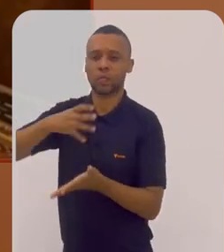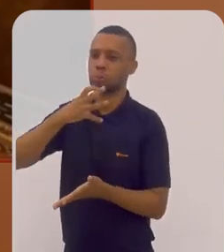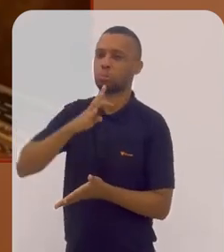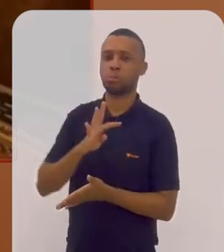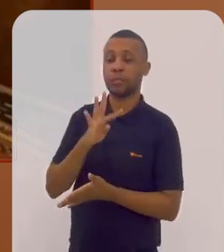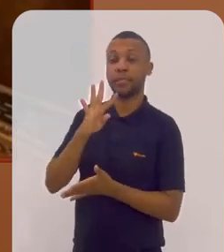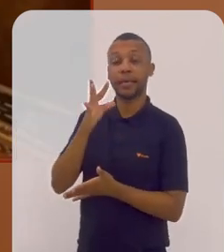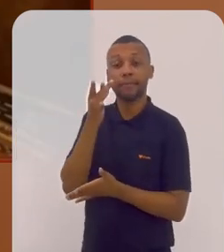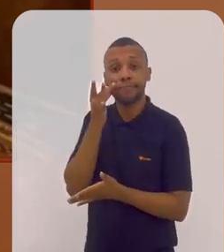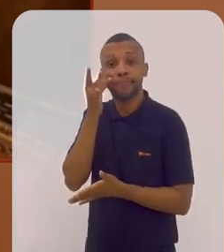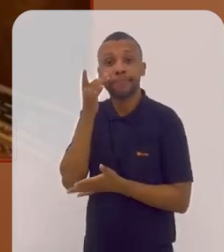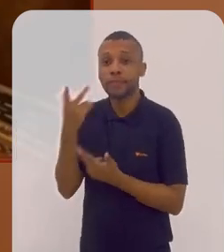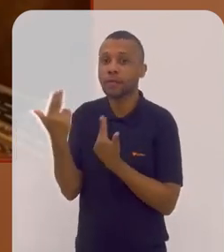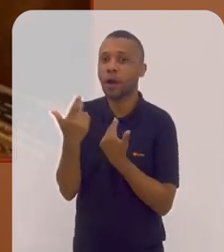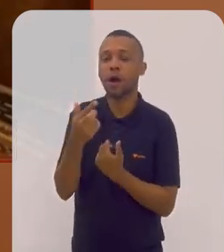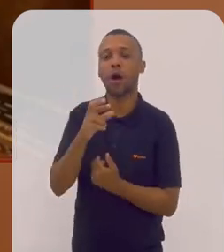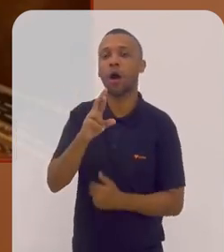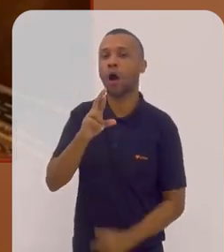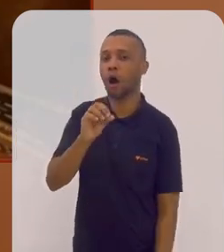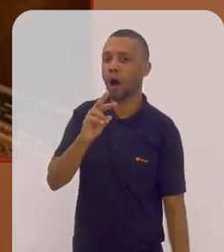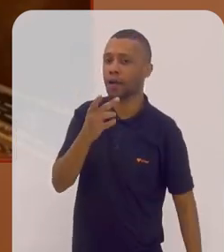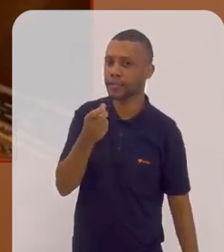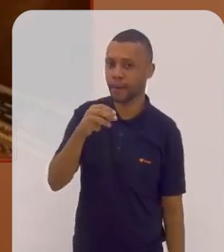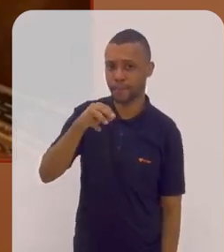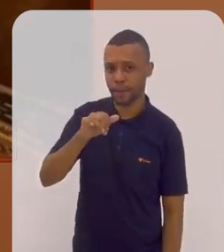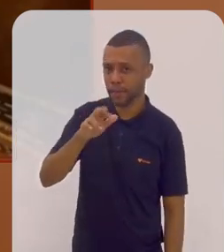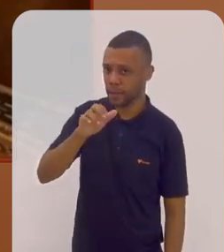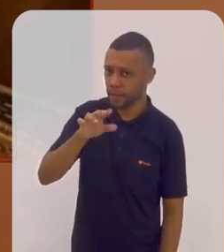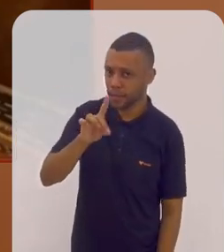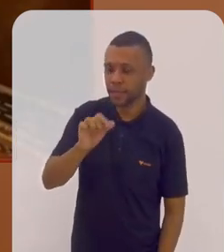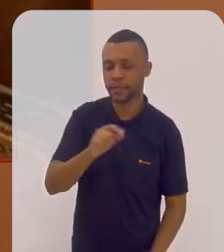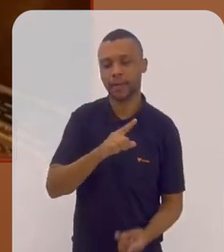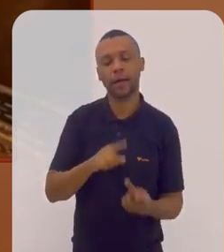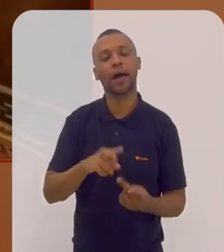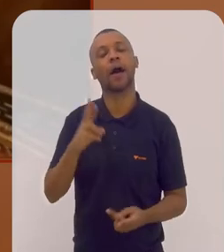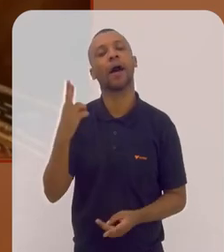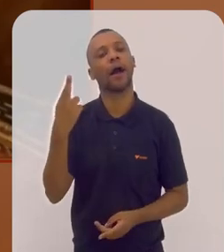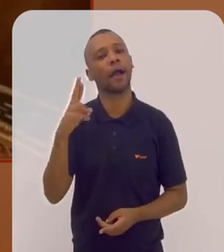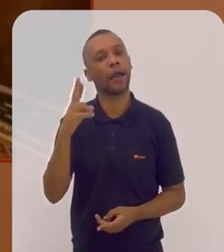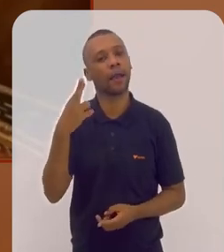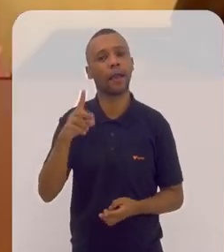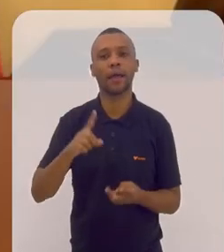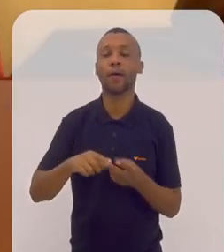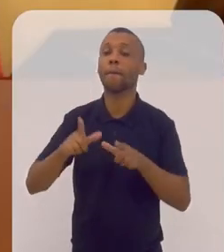não conhecia de perto, como Rocha Miranda, Realengo, Bangu,